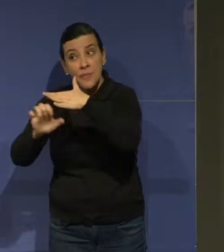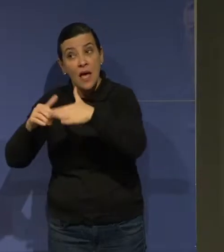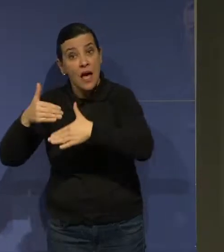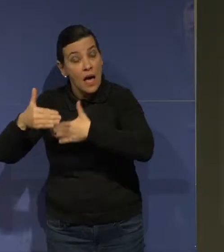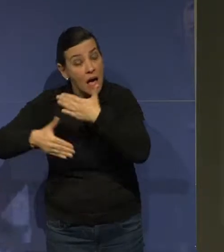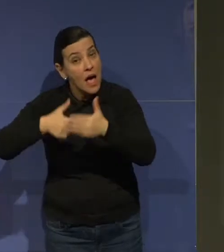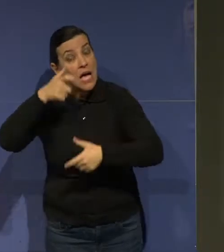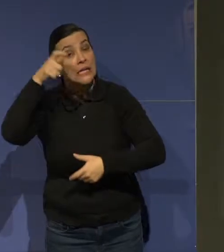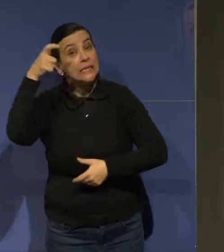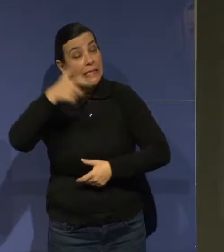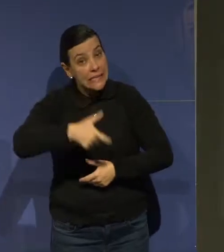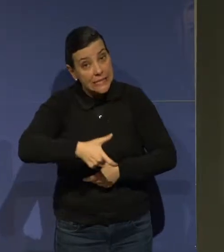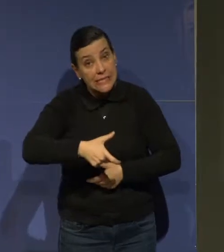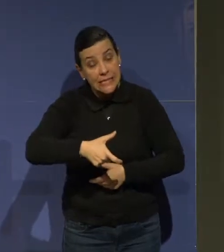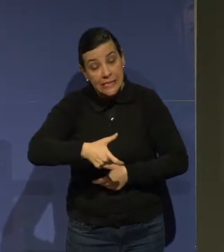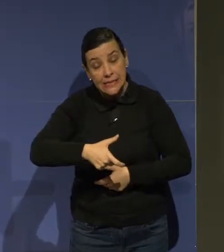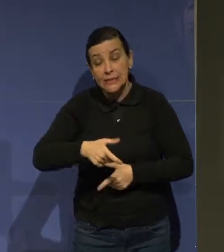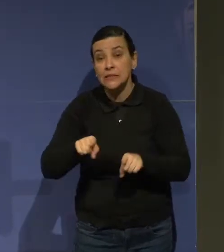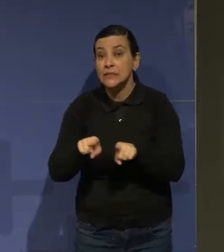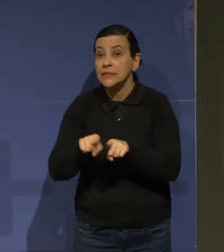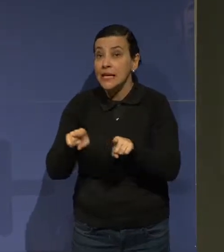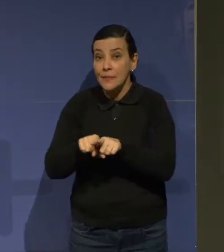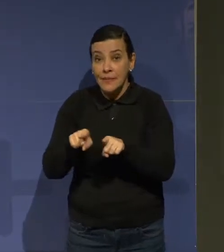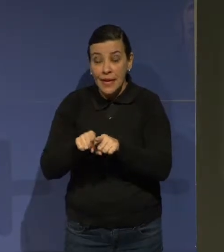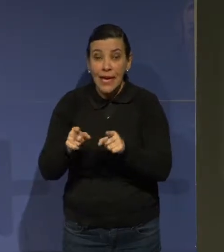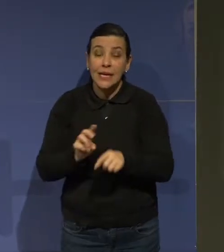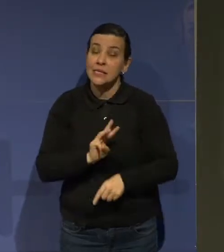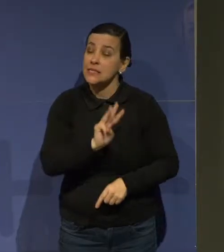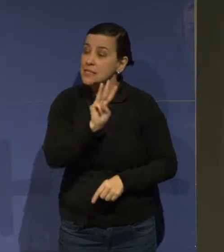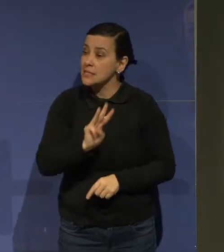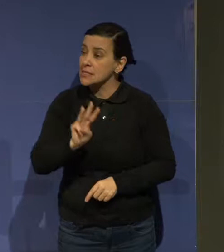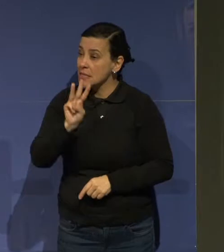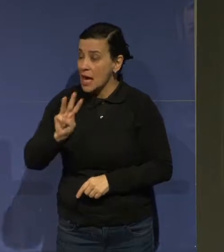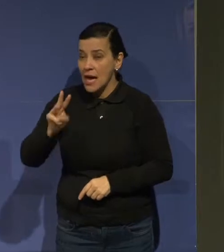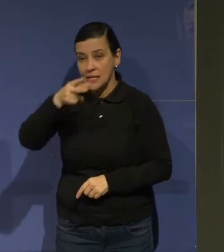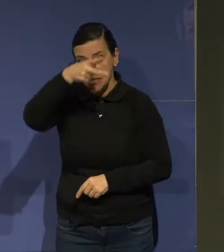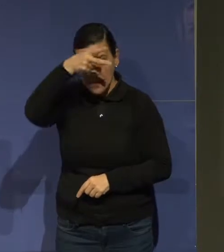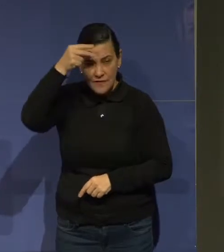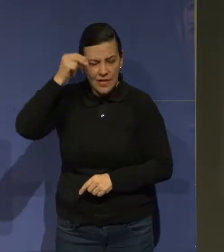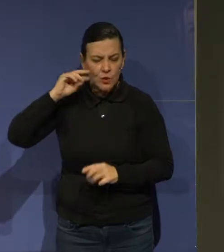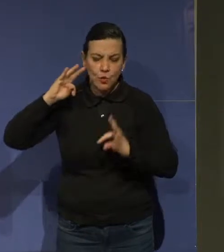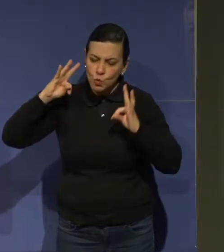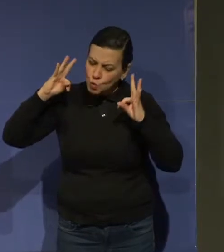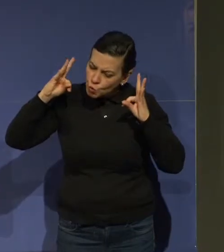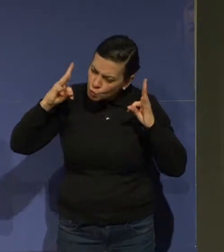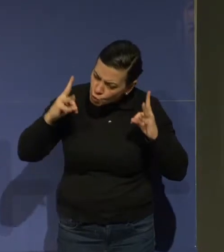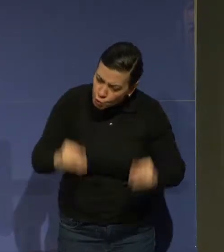E a boa notícia é que todos os sites da prefeitura são certificados.